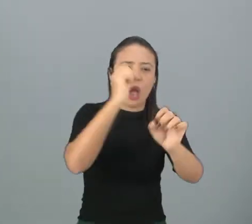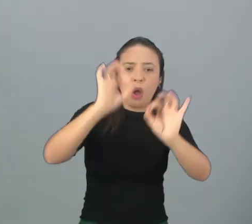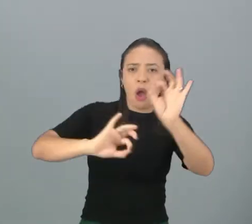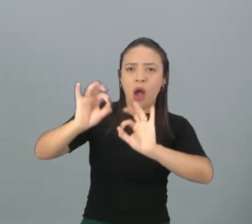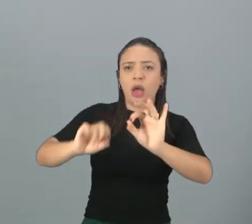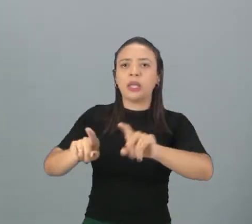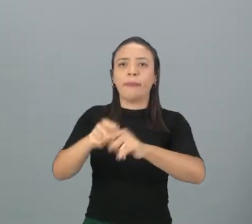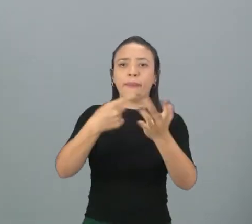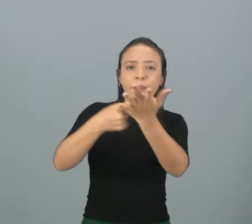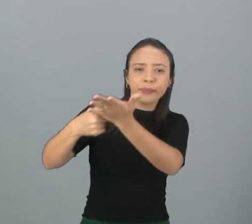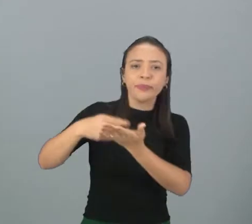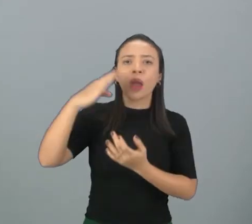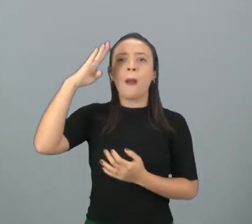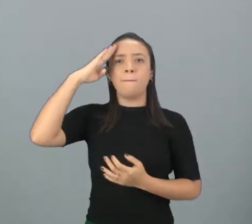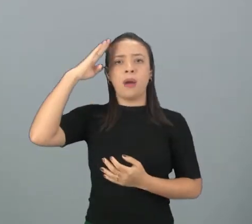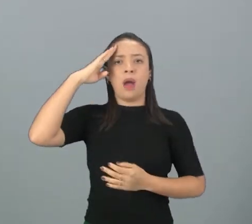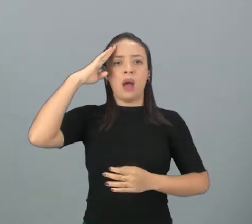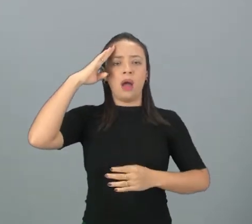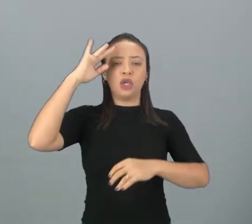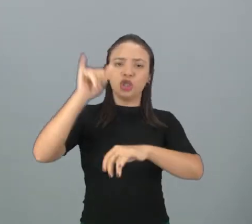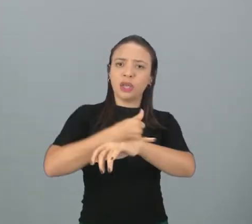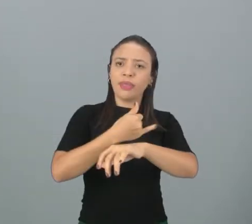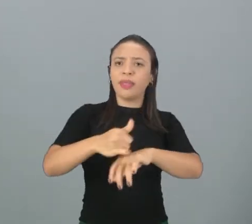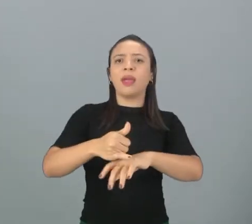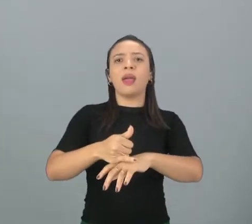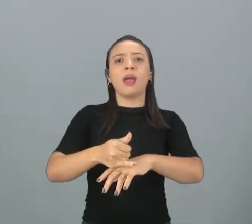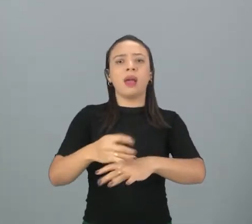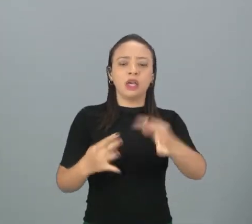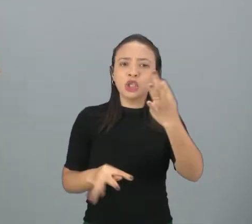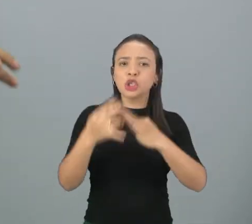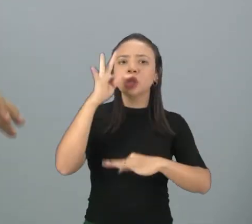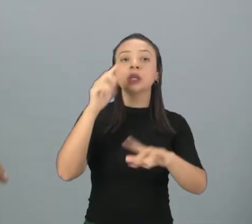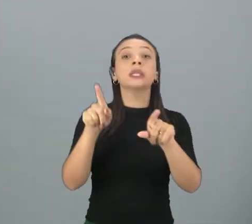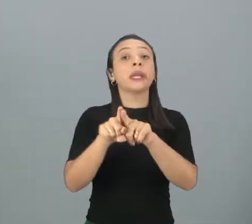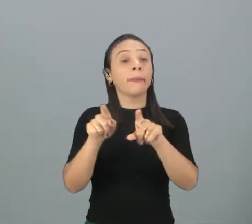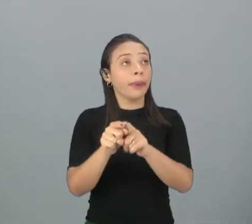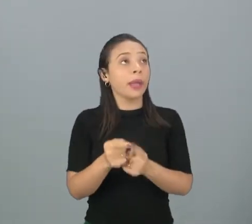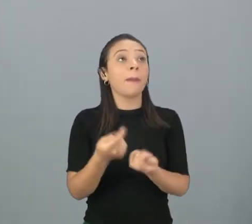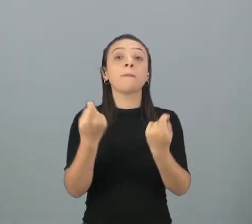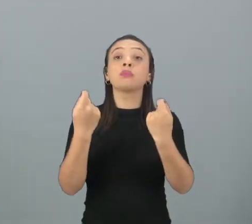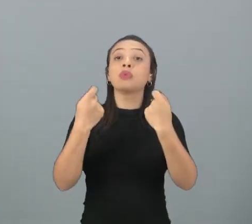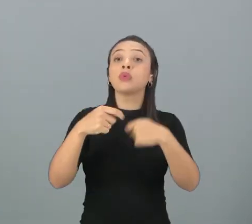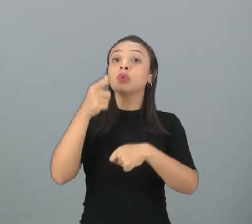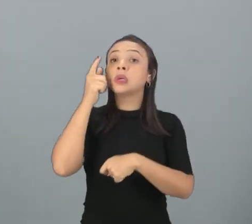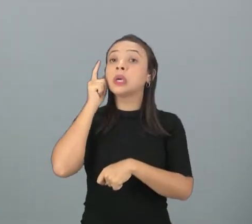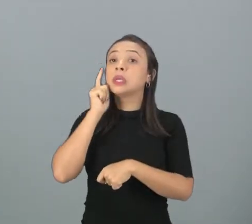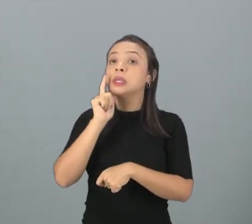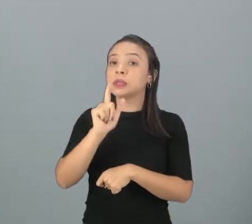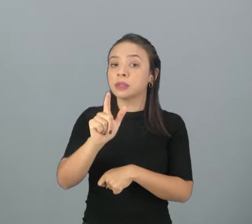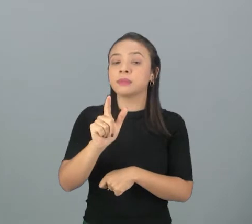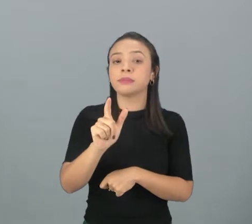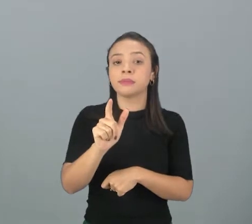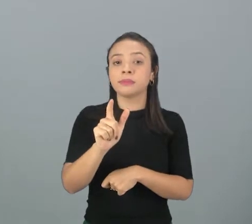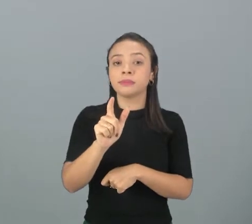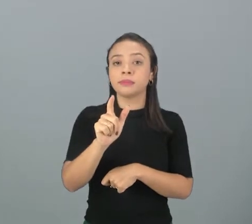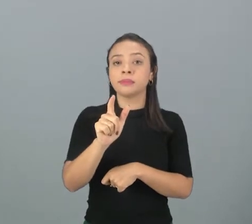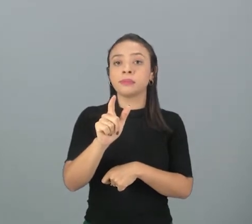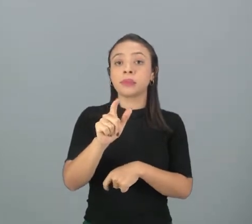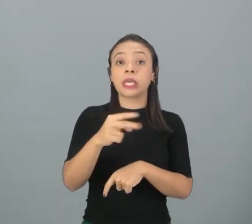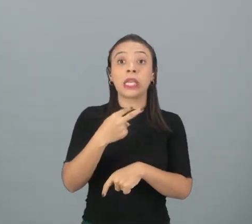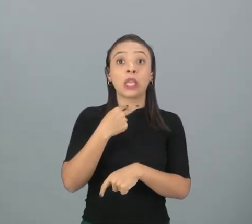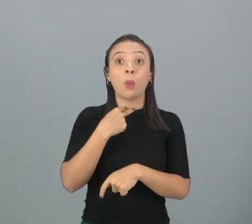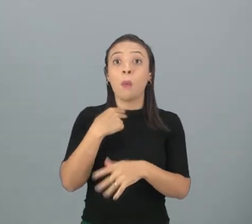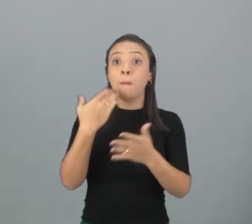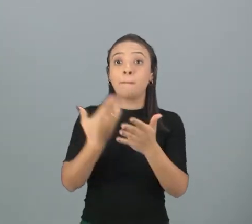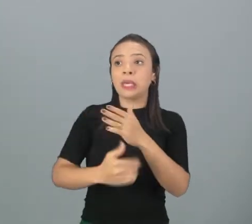acordo de cooperação técnica, tecnológica, ela consegue então manter uma posição conquistada. E que não pode perder